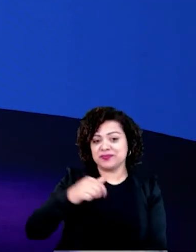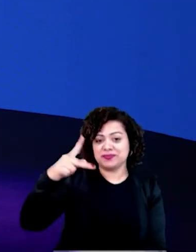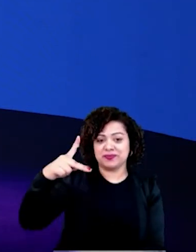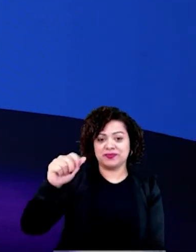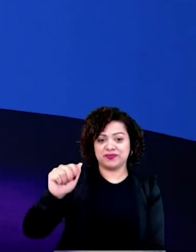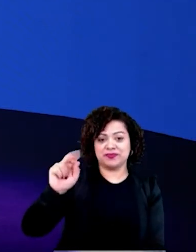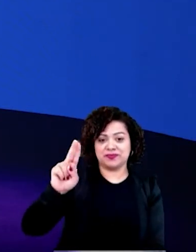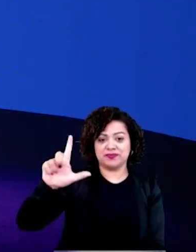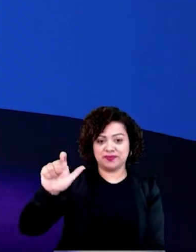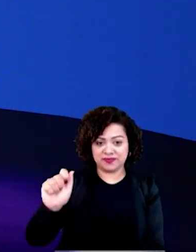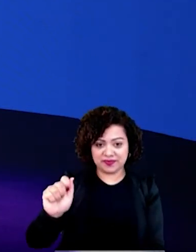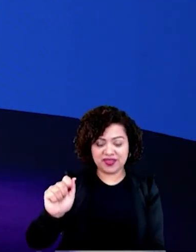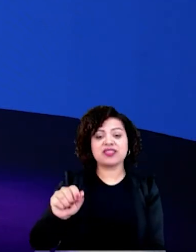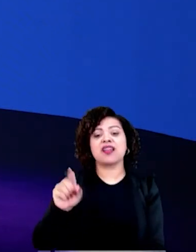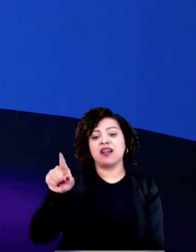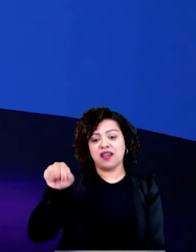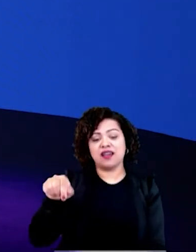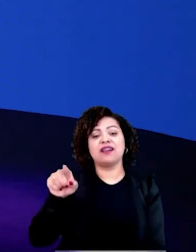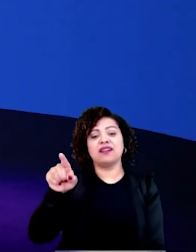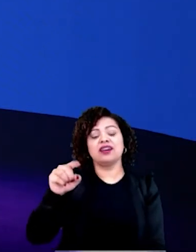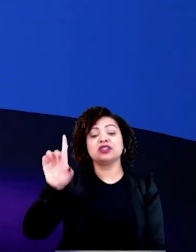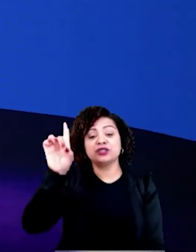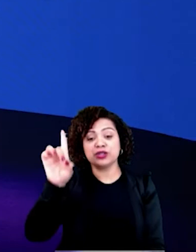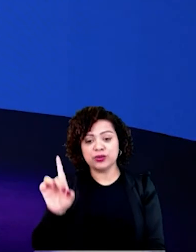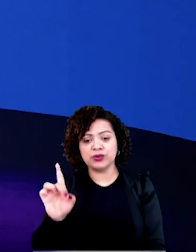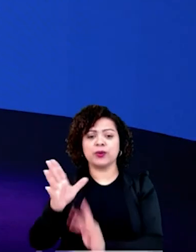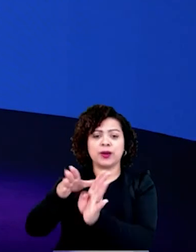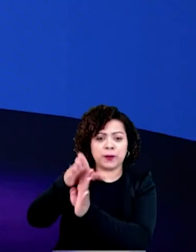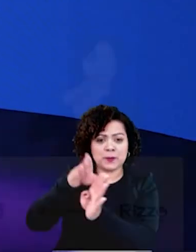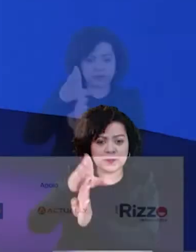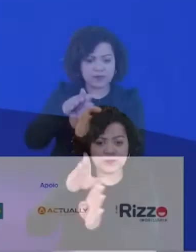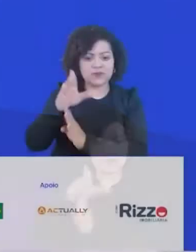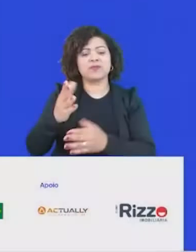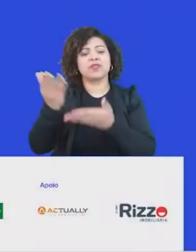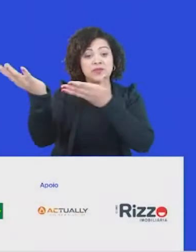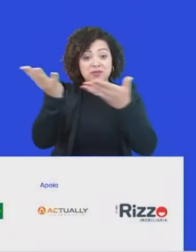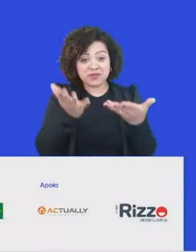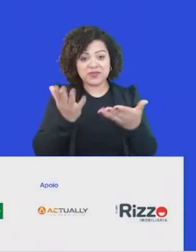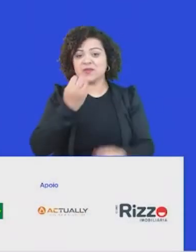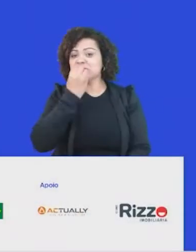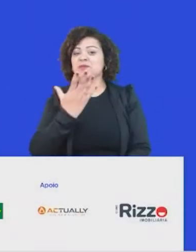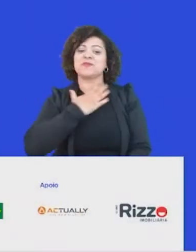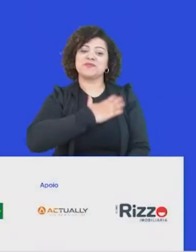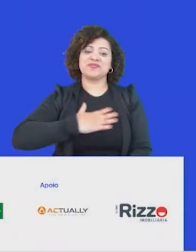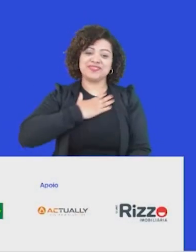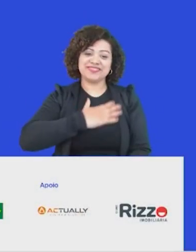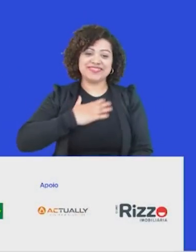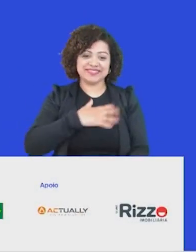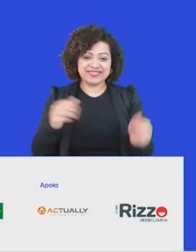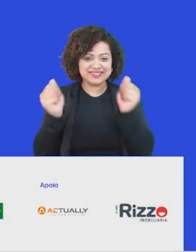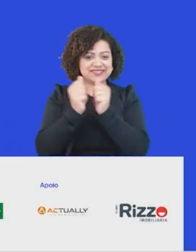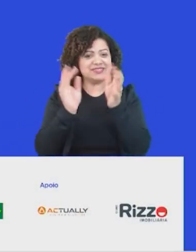diretora de futuro da ArcelorMittal, também conselheira da Anshan. Paula, seja muito bem-vinda, é um prazer tê-la conosco. Fique à